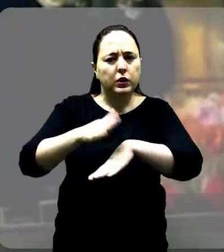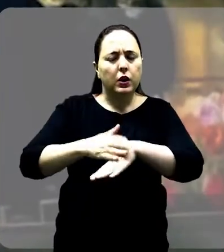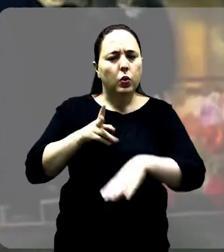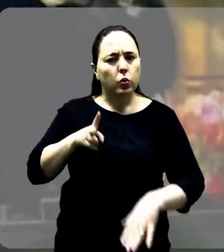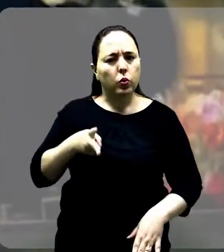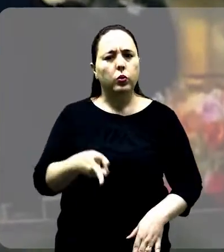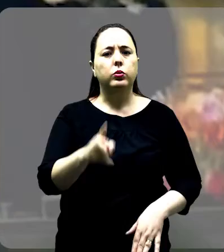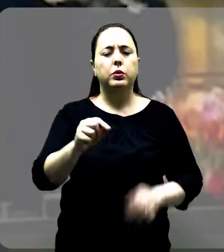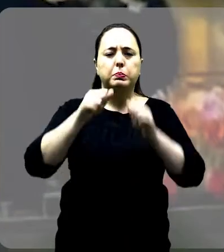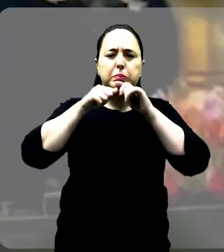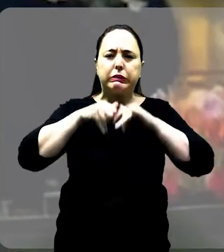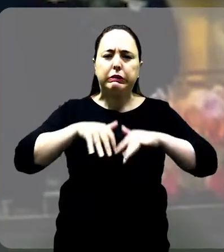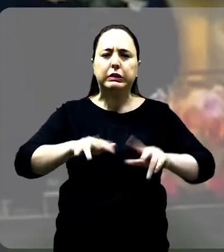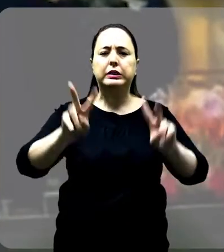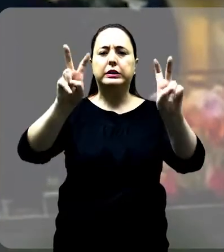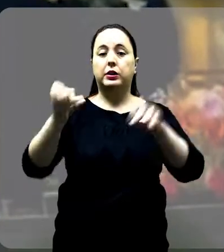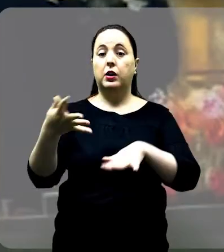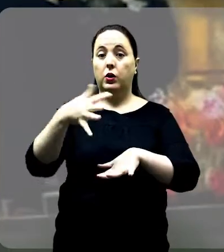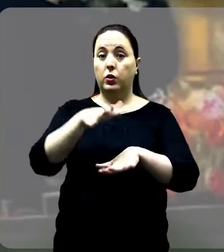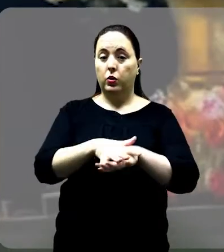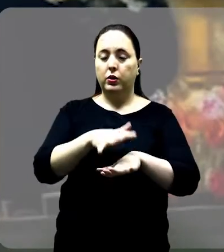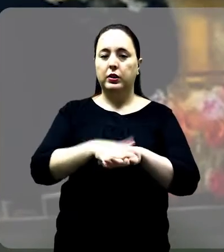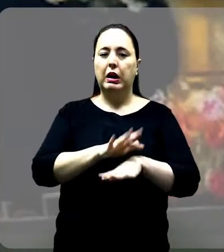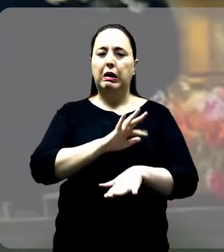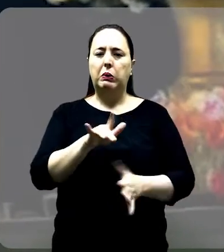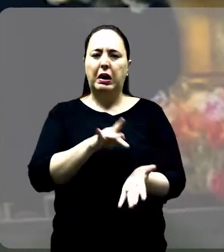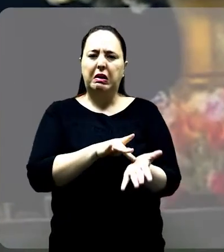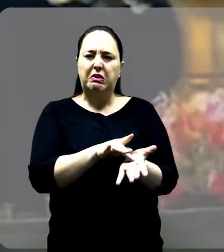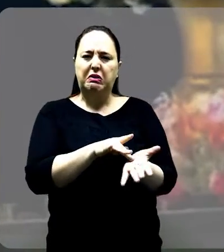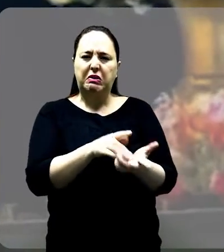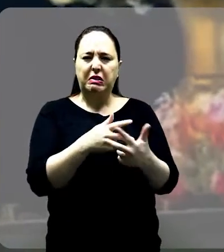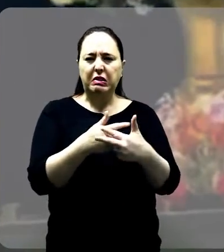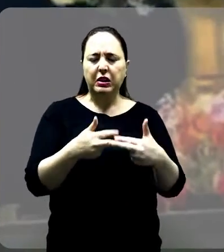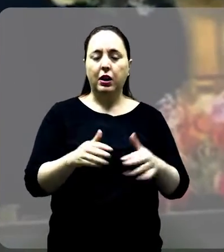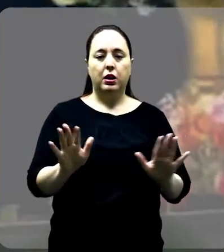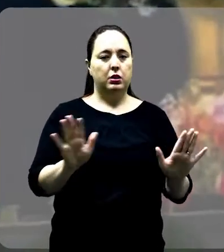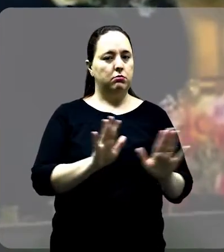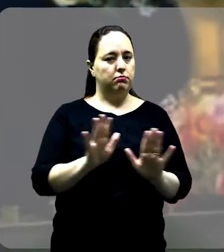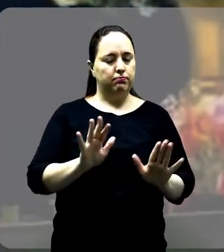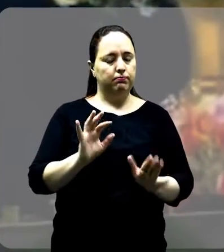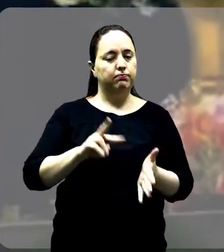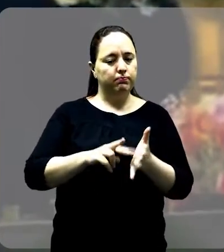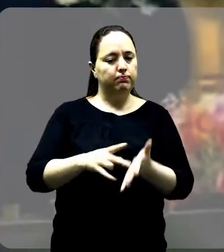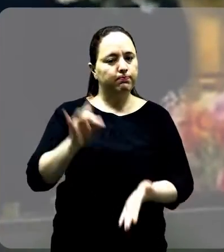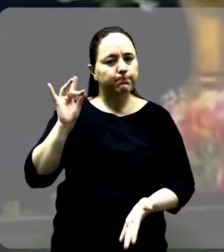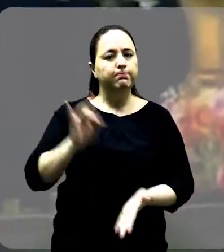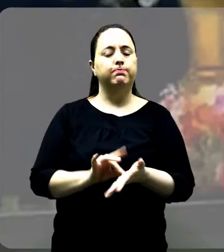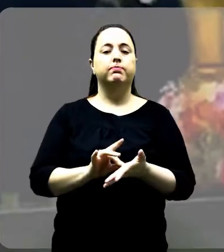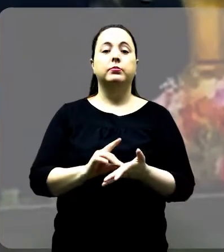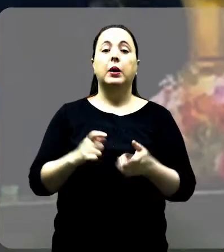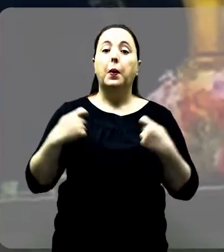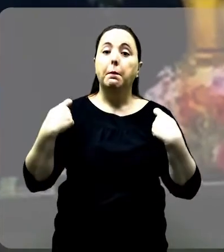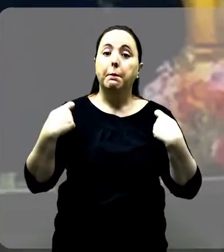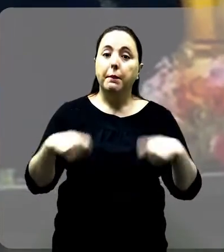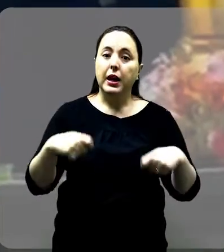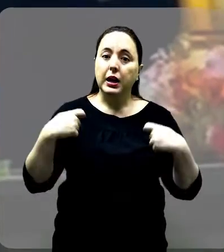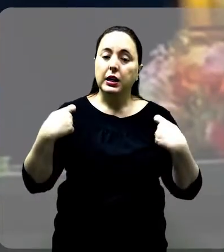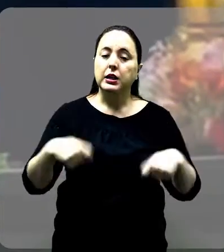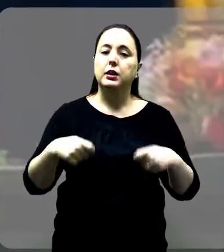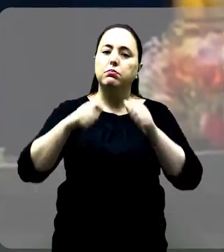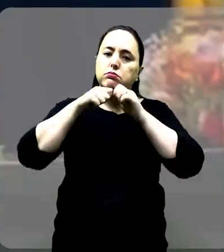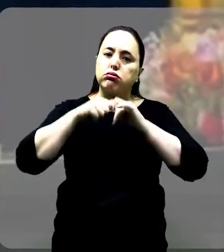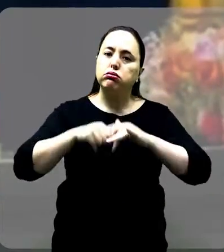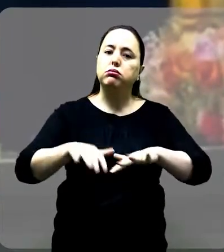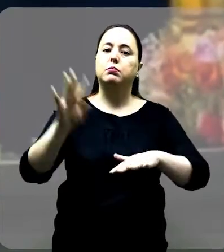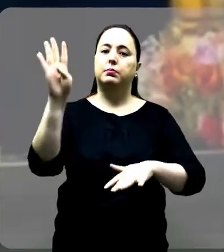continuem essa onda da inclusão, que não é de faz de conta, é de verdade. A gente precisa que